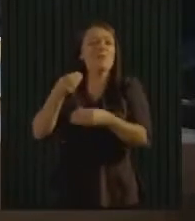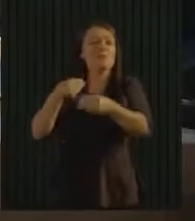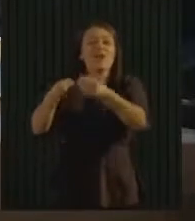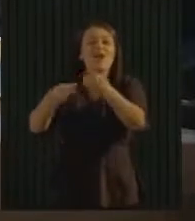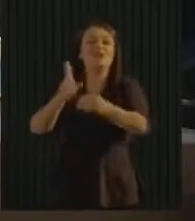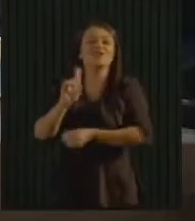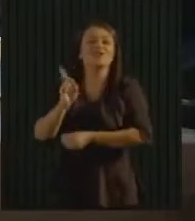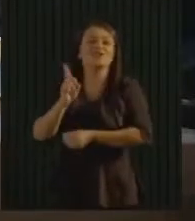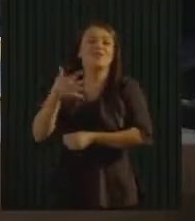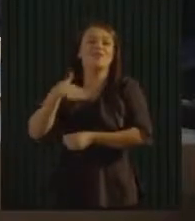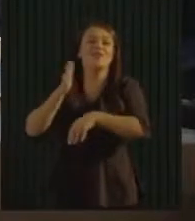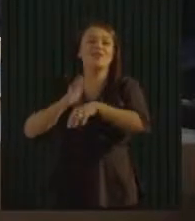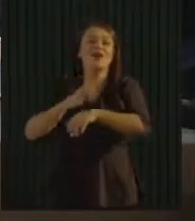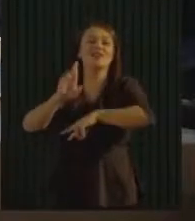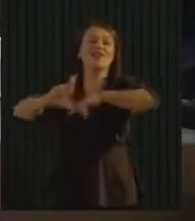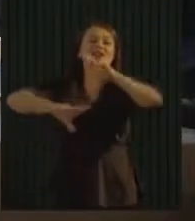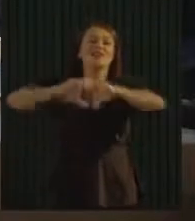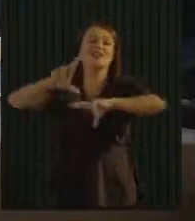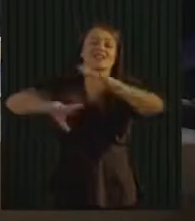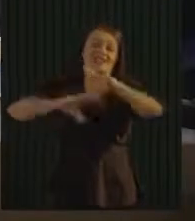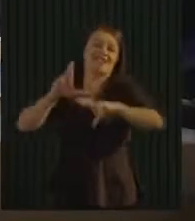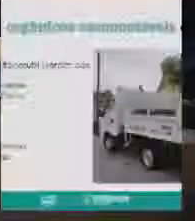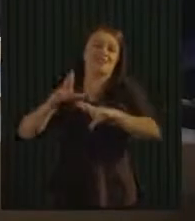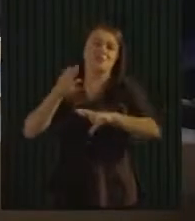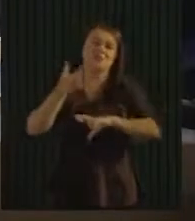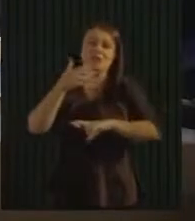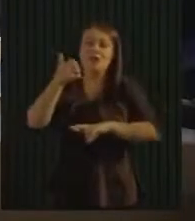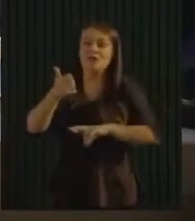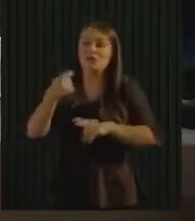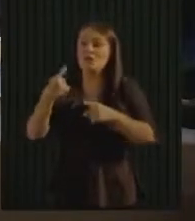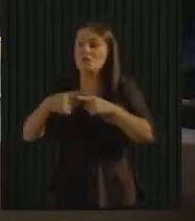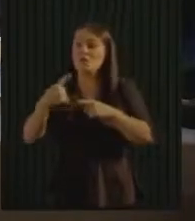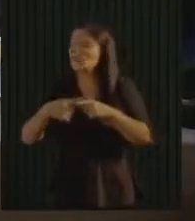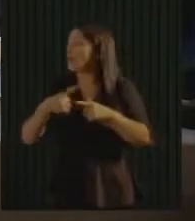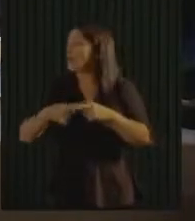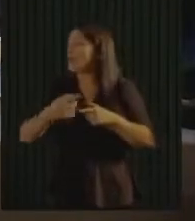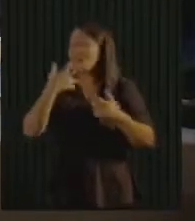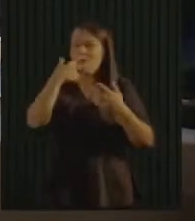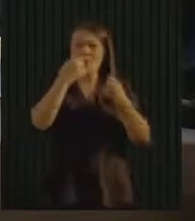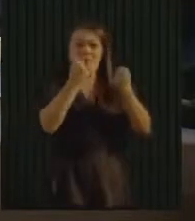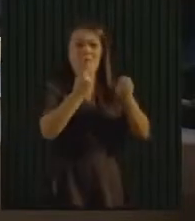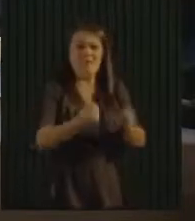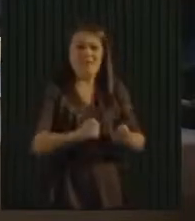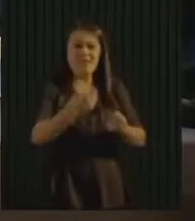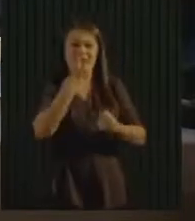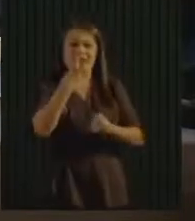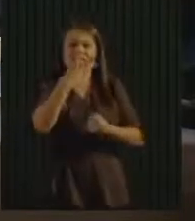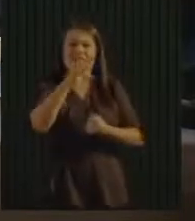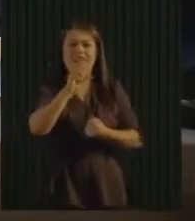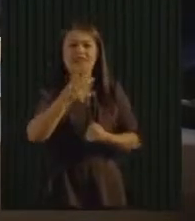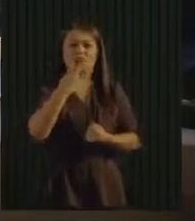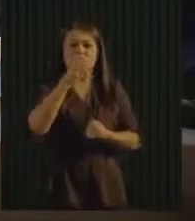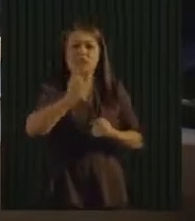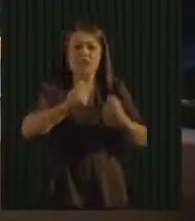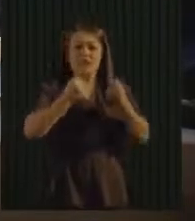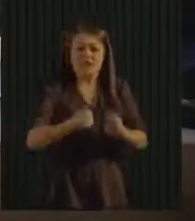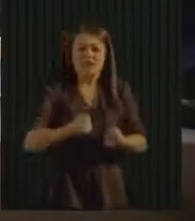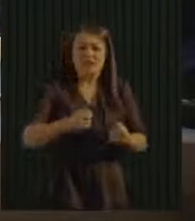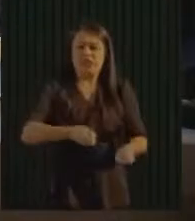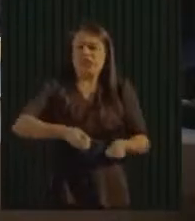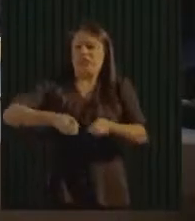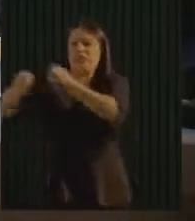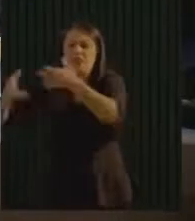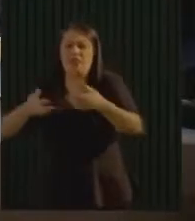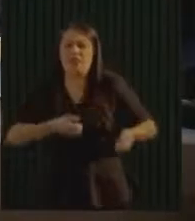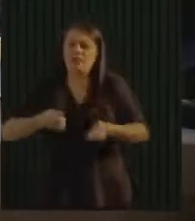muito melhor de trabalho para os garis. Porque aqui eles têm que levantar cada bombona dessa com 30, 40, até 50 quilos em cima